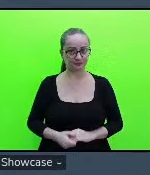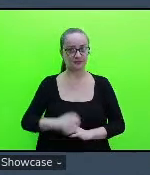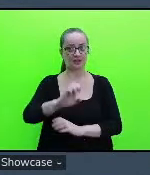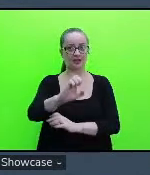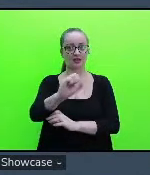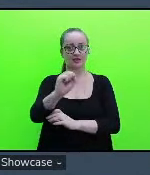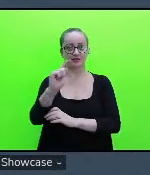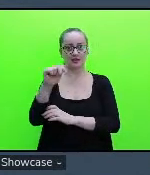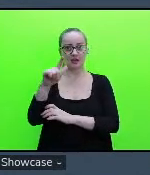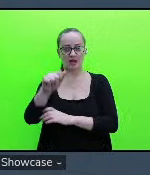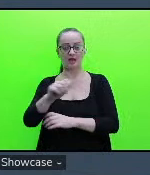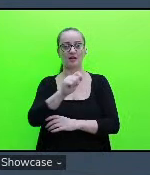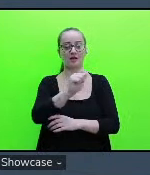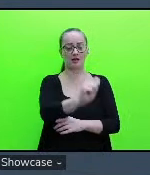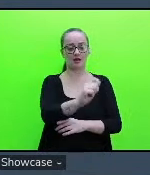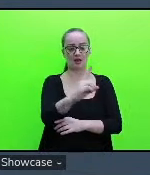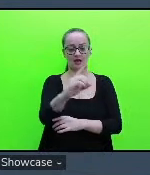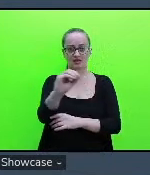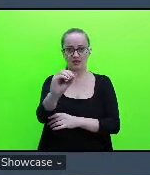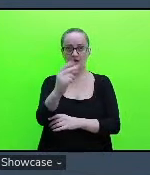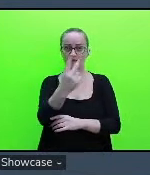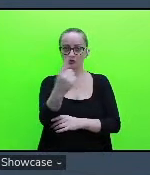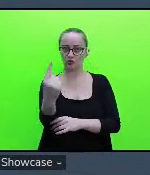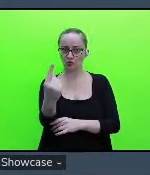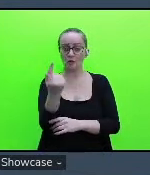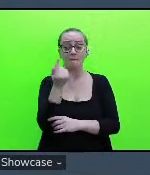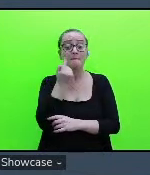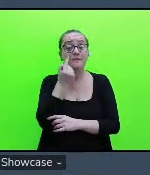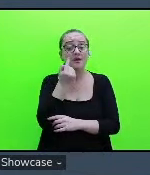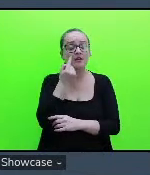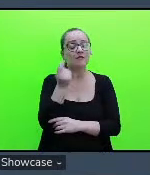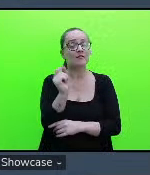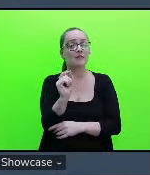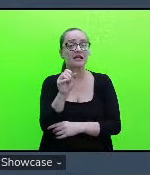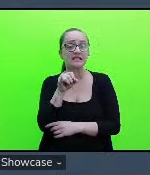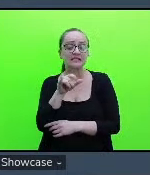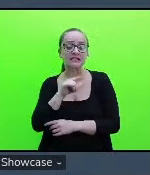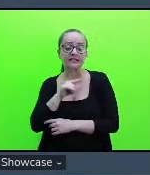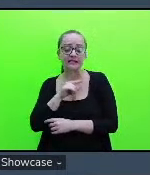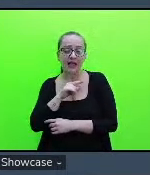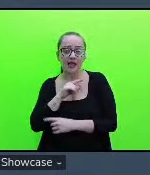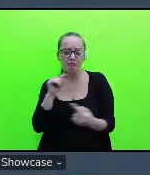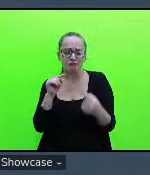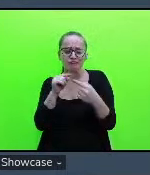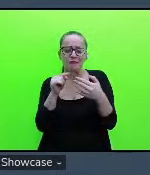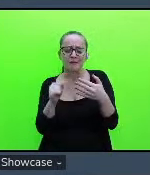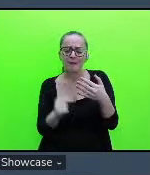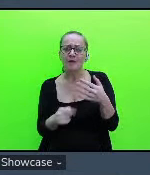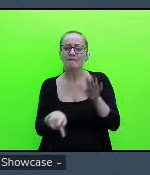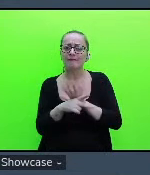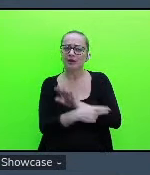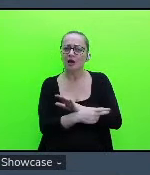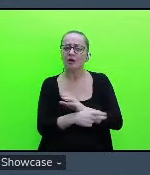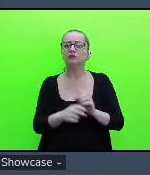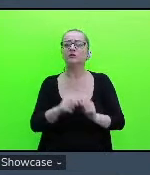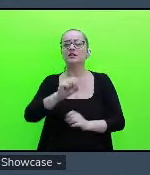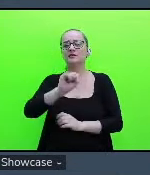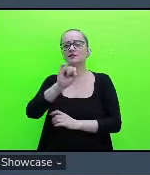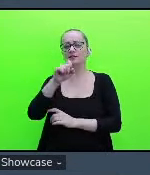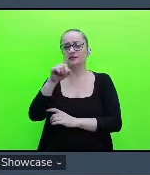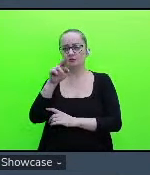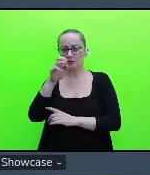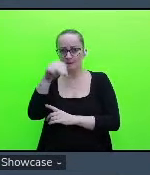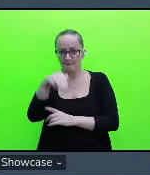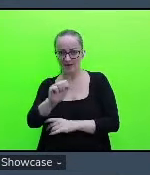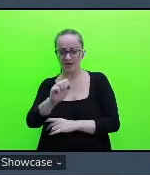DAS21 e para ver se tinha sintomas, né, de síndrome do impostor, a gente